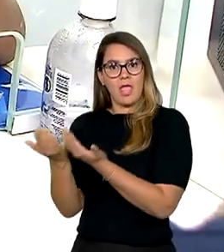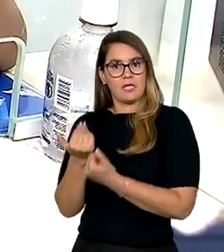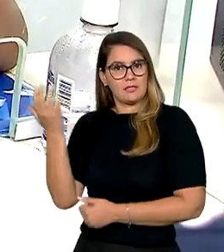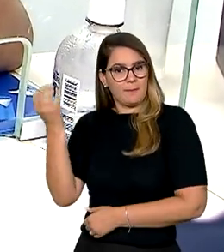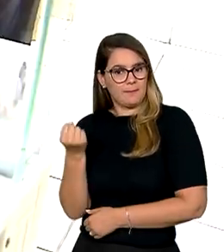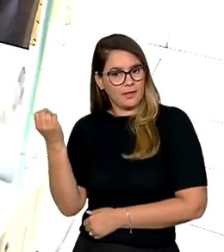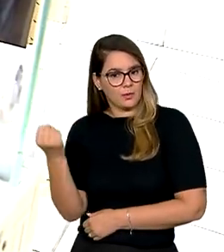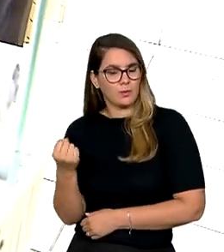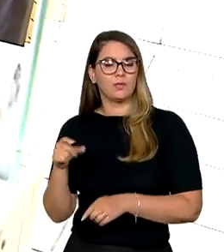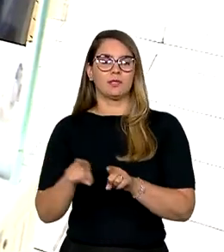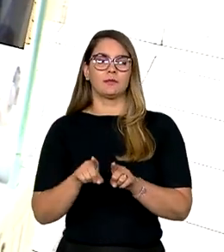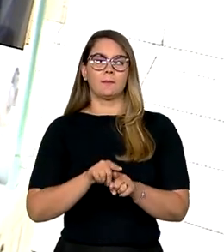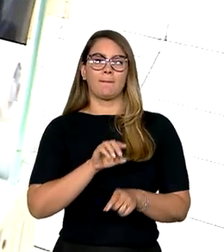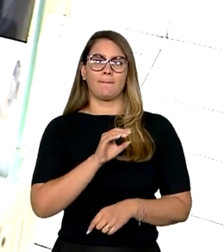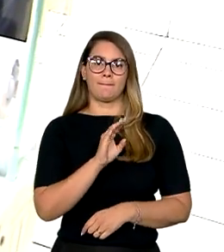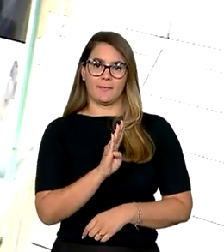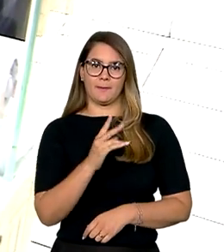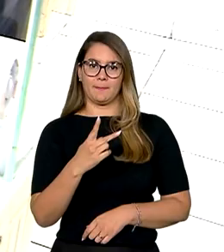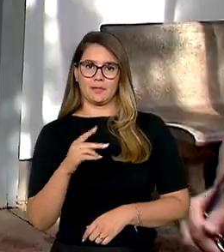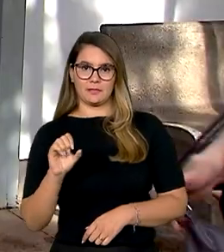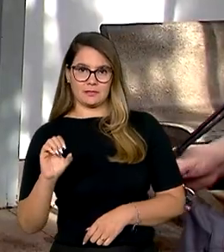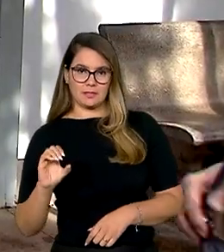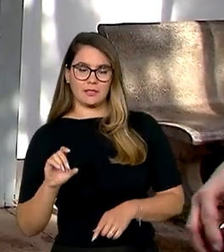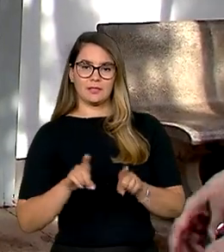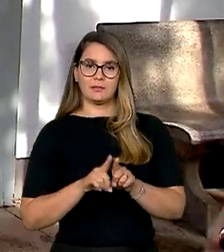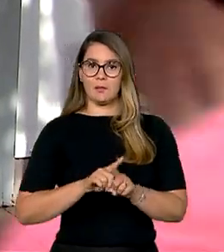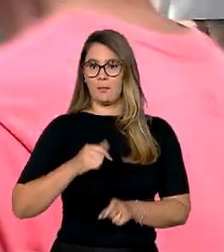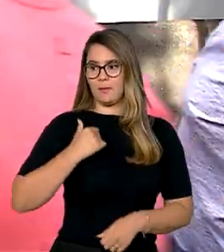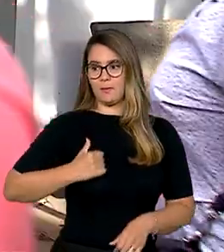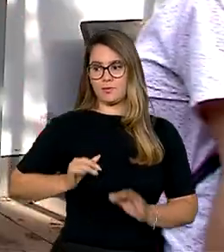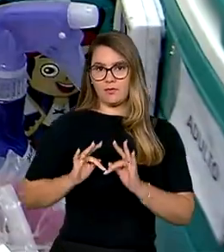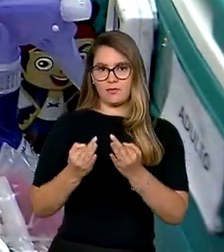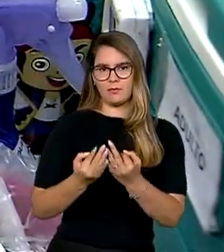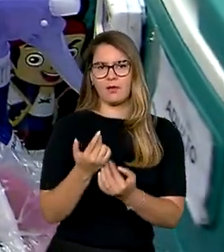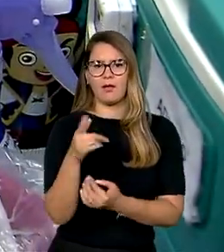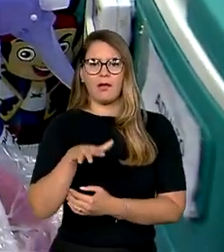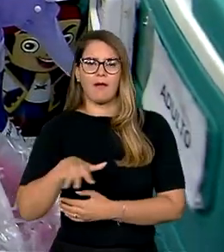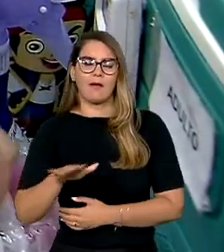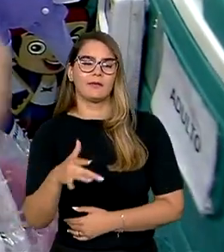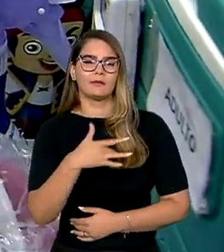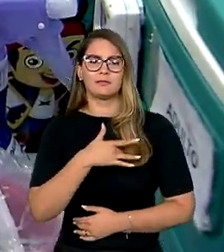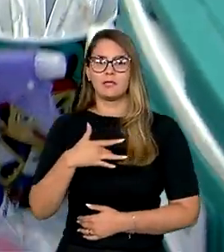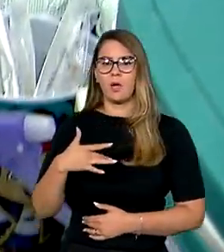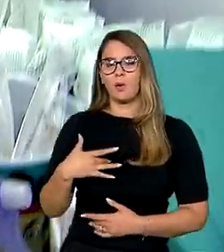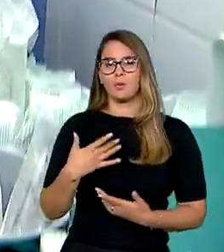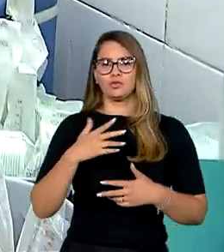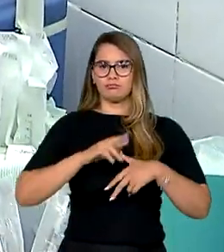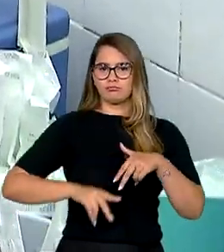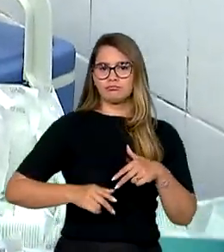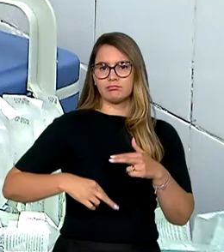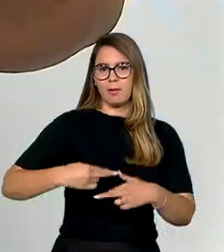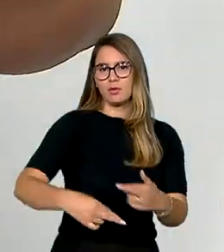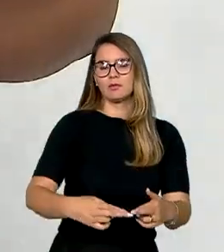brasileiros, como o BPC e Bolsa Família, abrangendo outras áreas, como saúde sexual e reprodutiva,